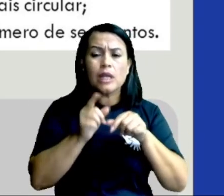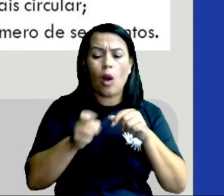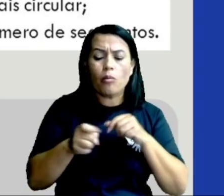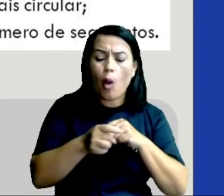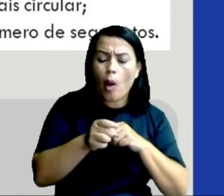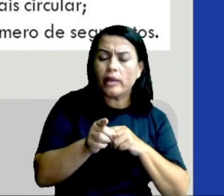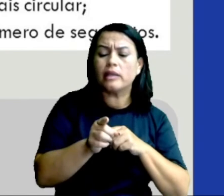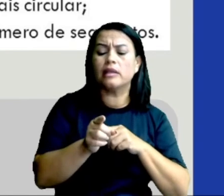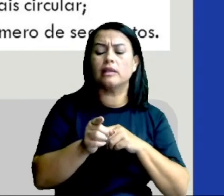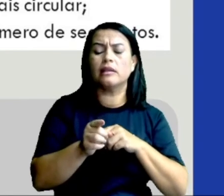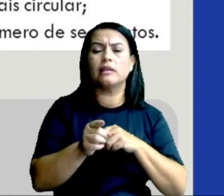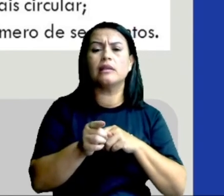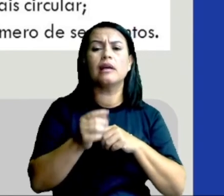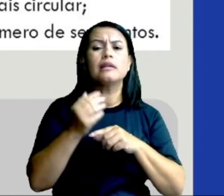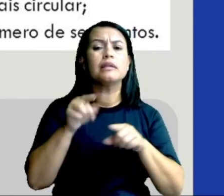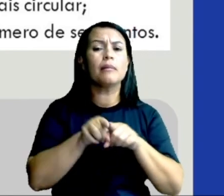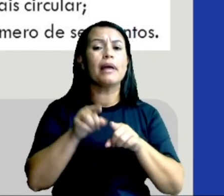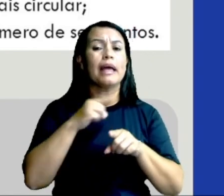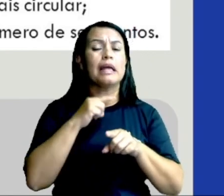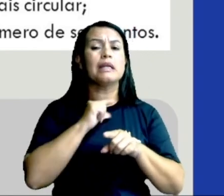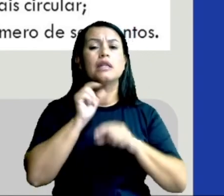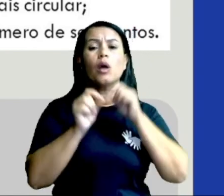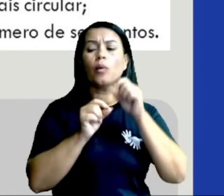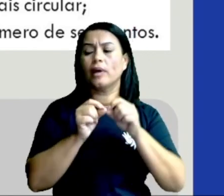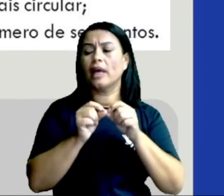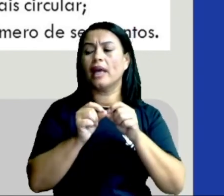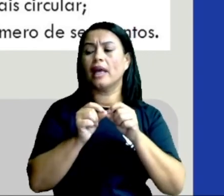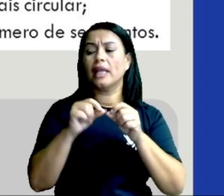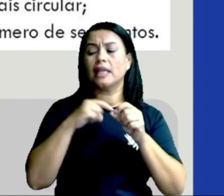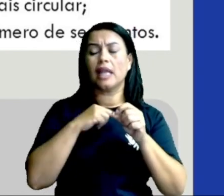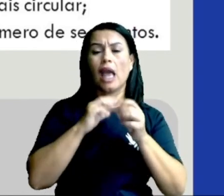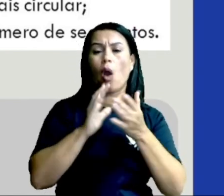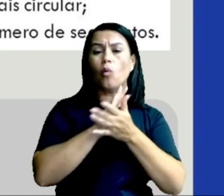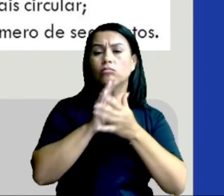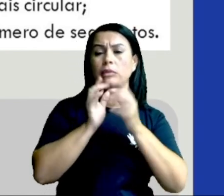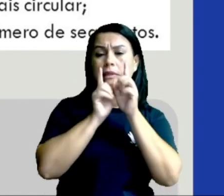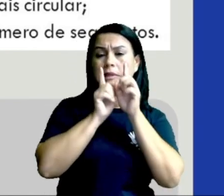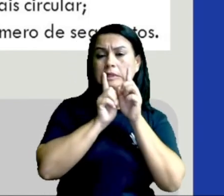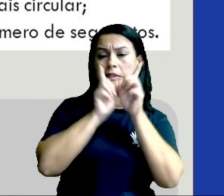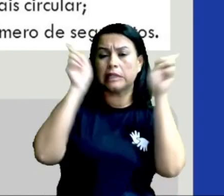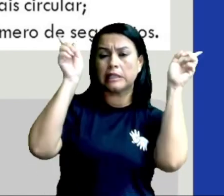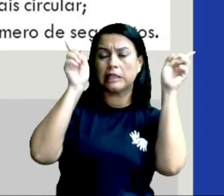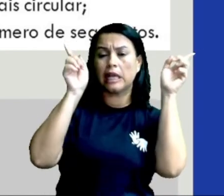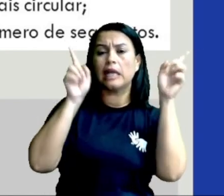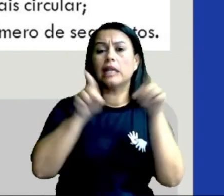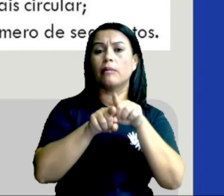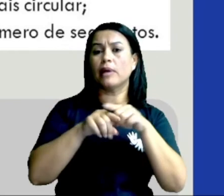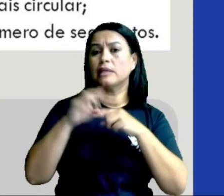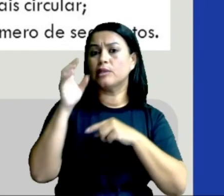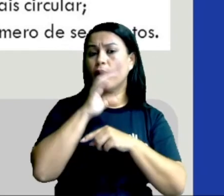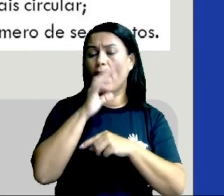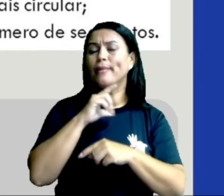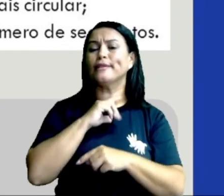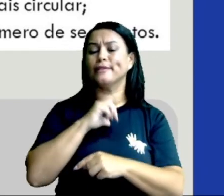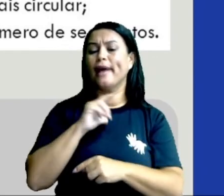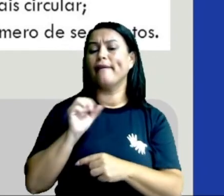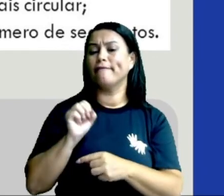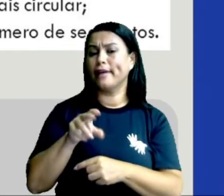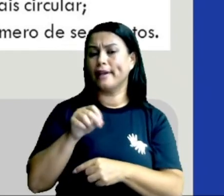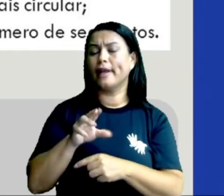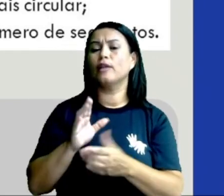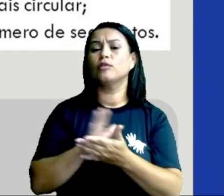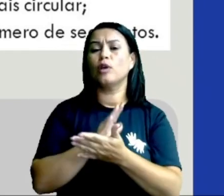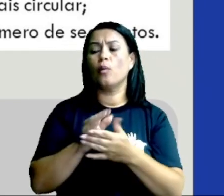mioca pequena. Ele tem um par de antenas longas, eles são bem ágeis, eles produzem veneno, são dotados de